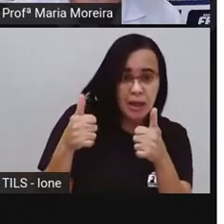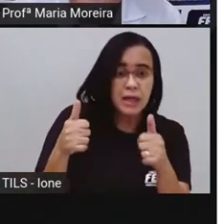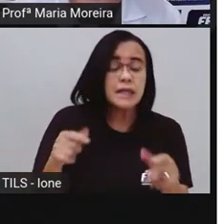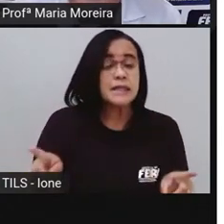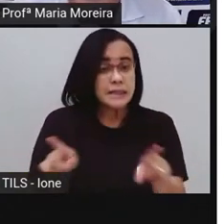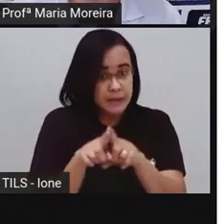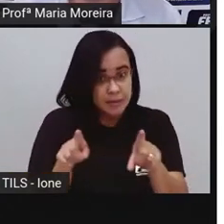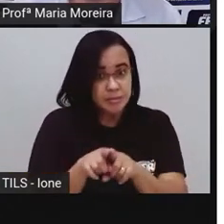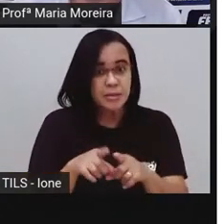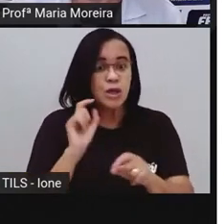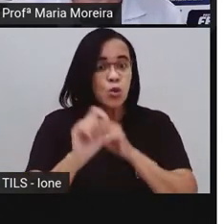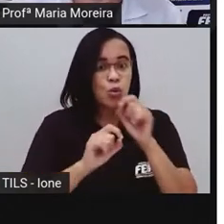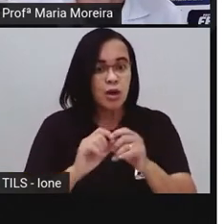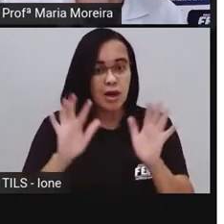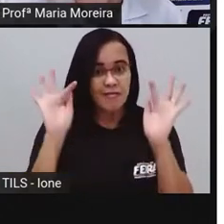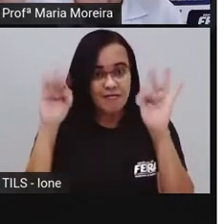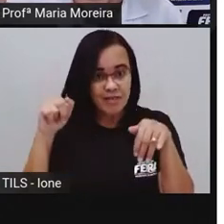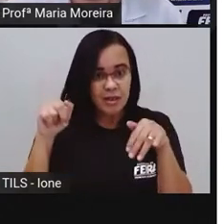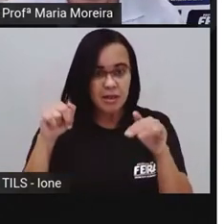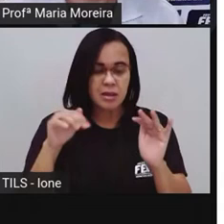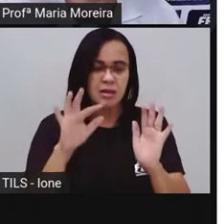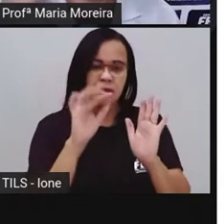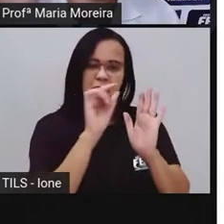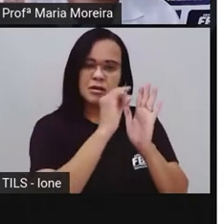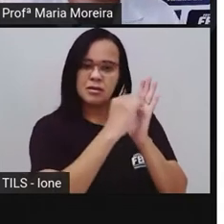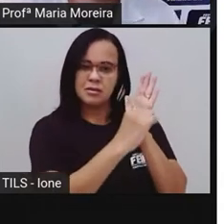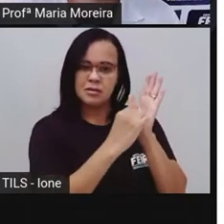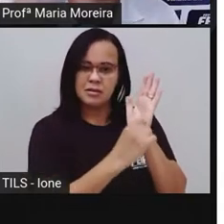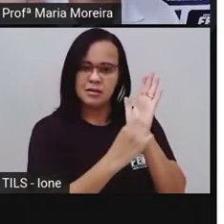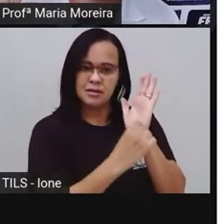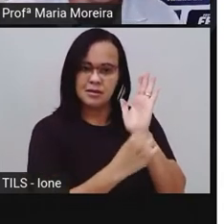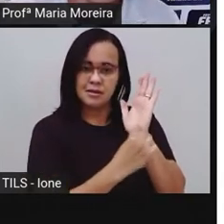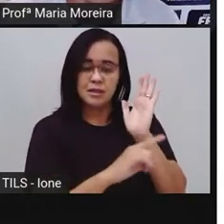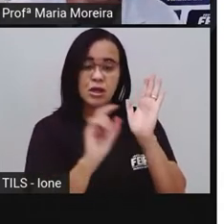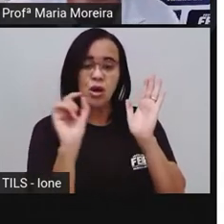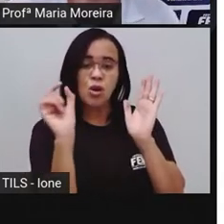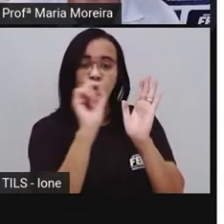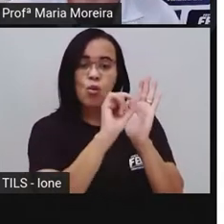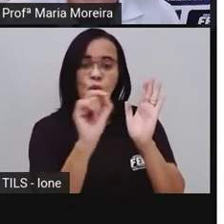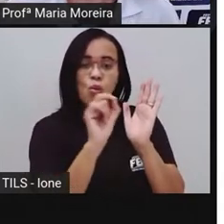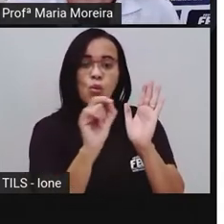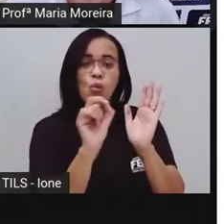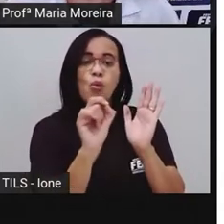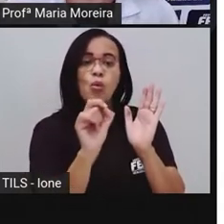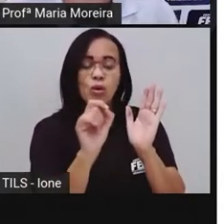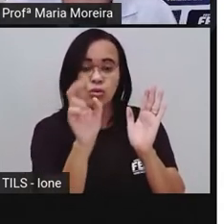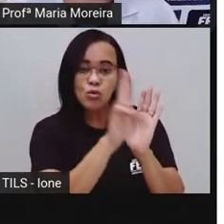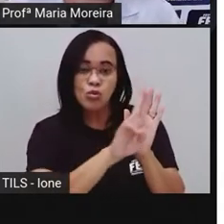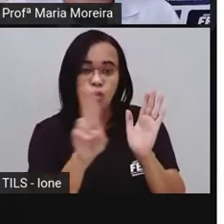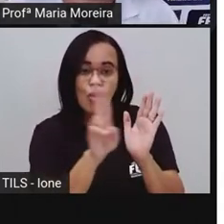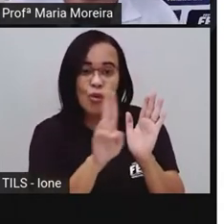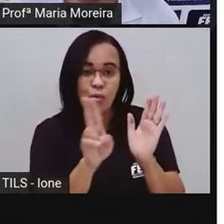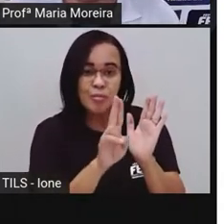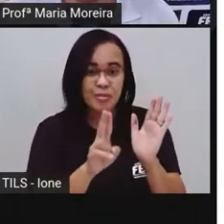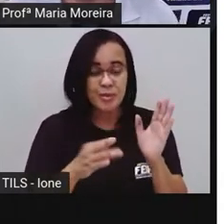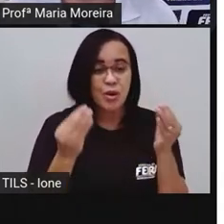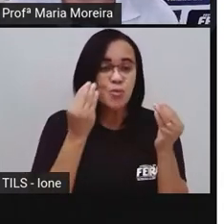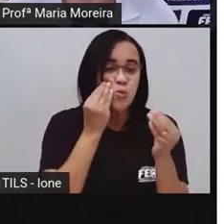e a assinatura, tipo, beijos, até mais, até breve, né? Já sinto